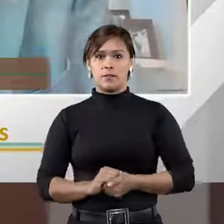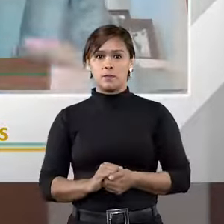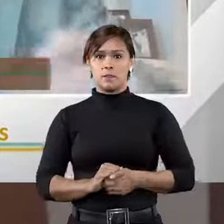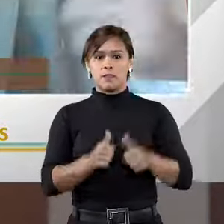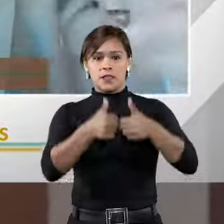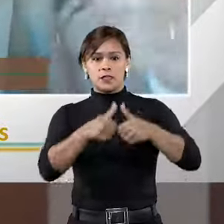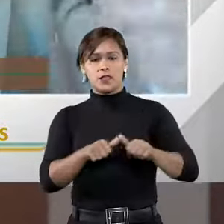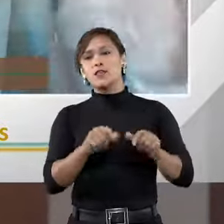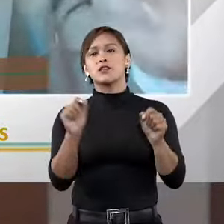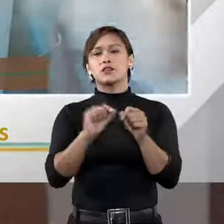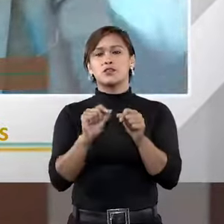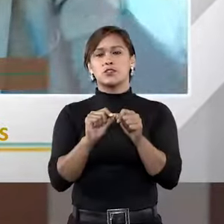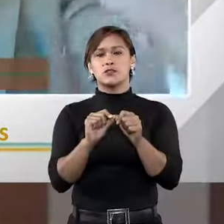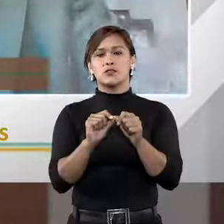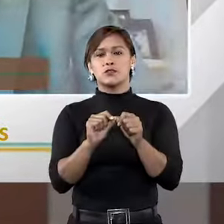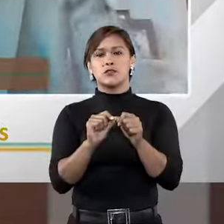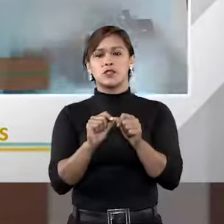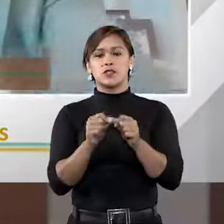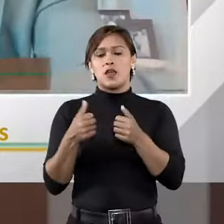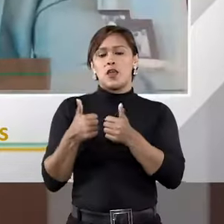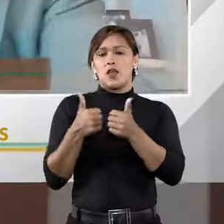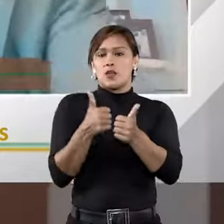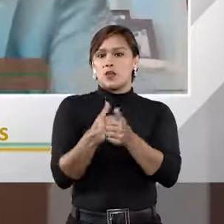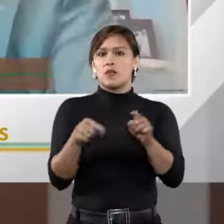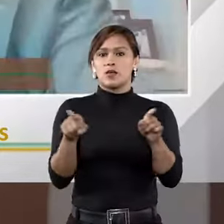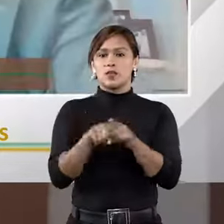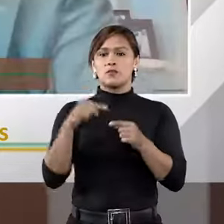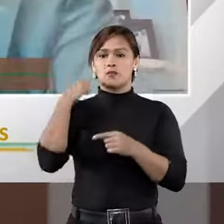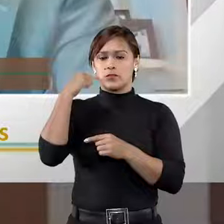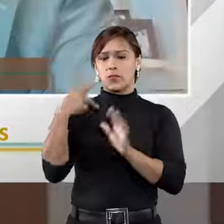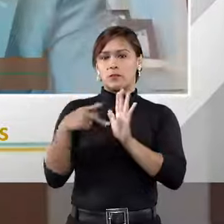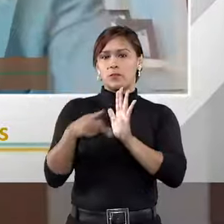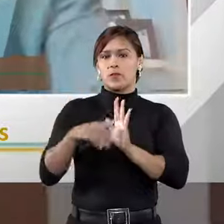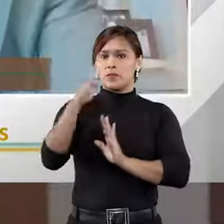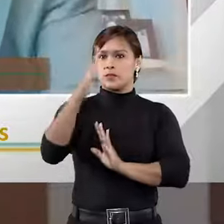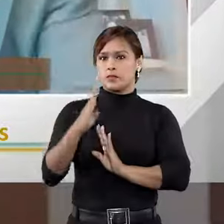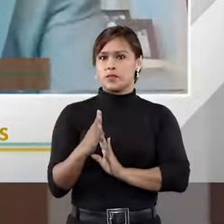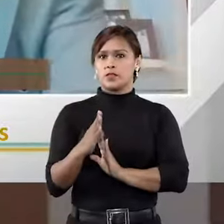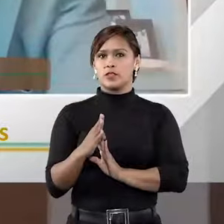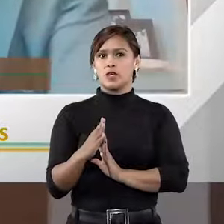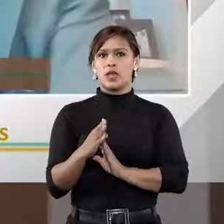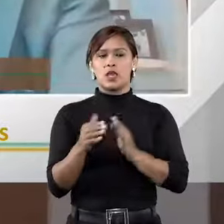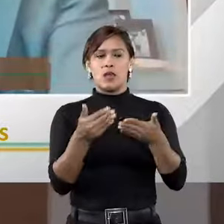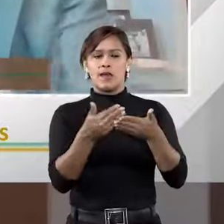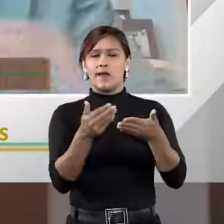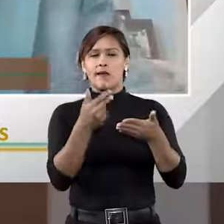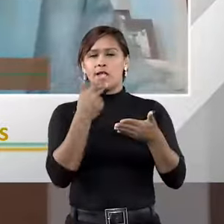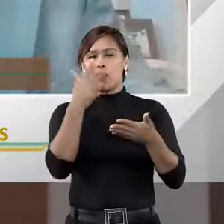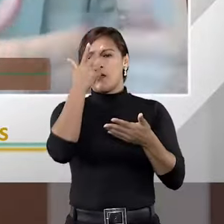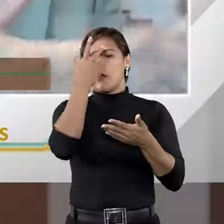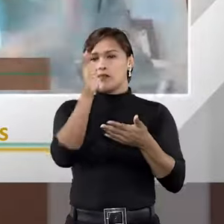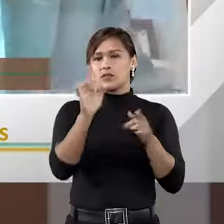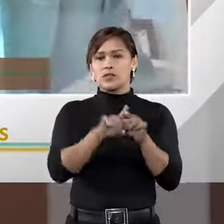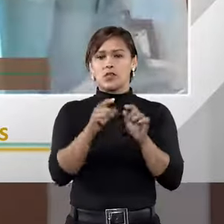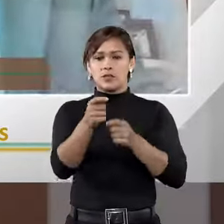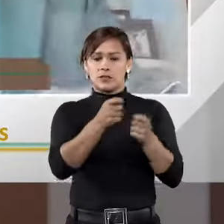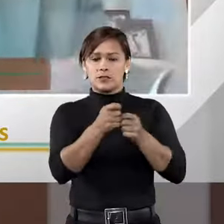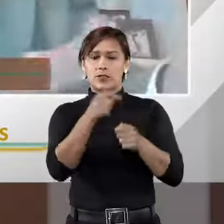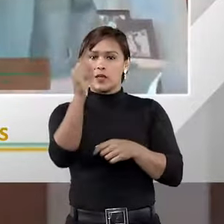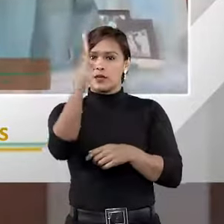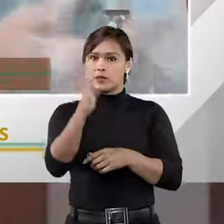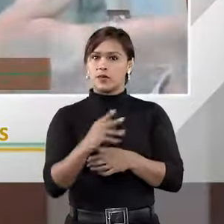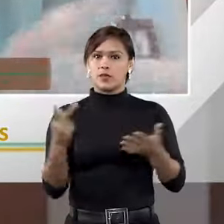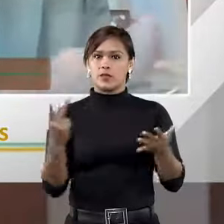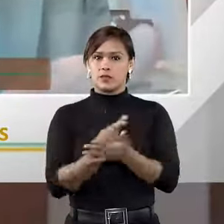deixa de se fazer acompanhar também por advogados brasileiros. Ninguém é tolo de achar que se uma arbitragem está sendo feita no Brasil,